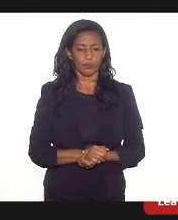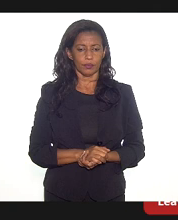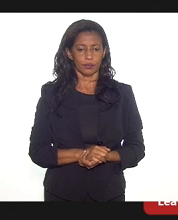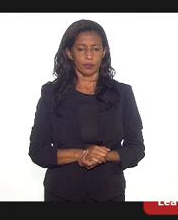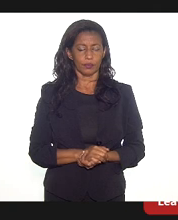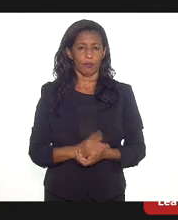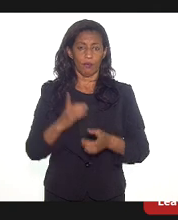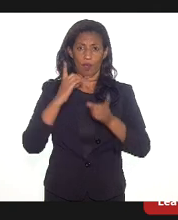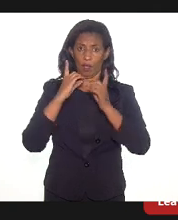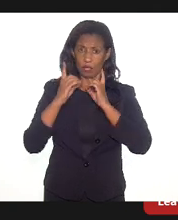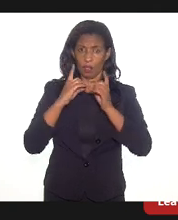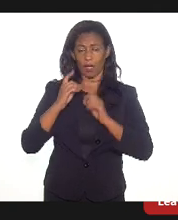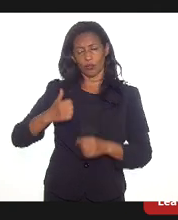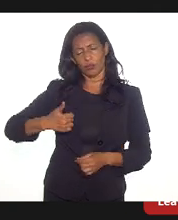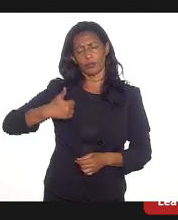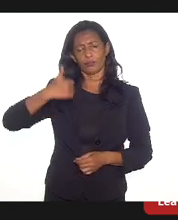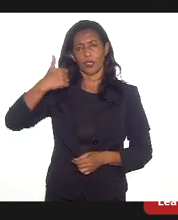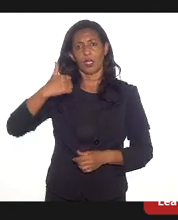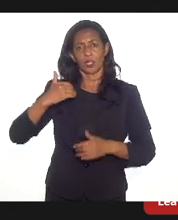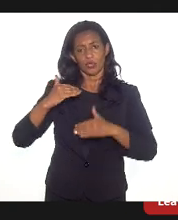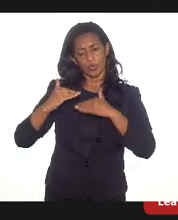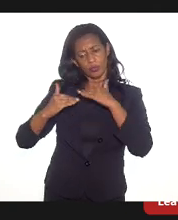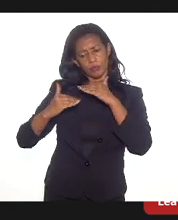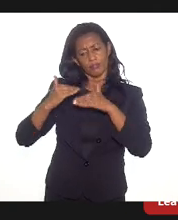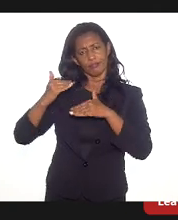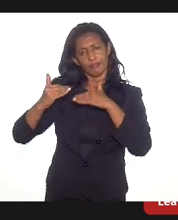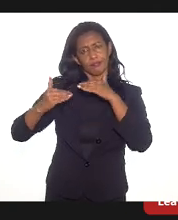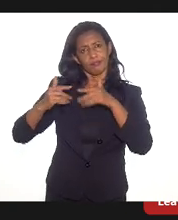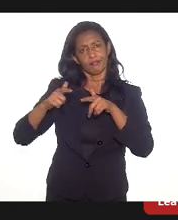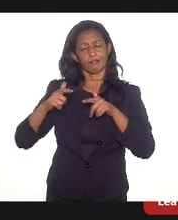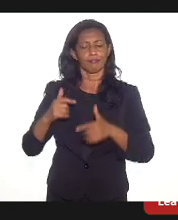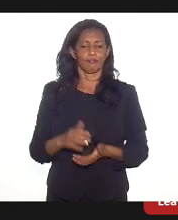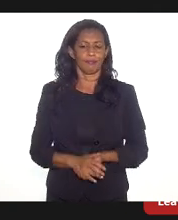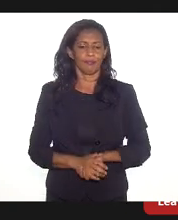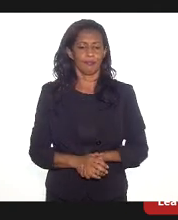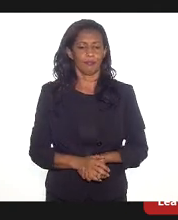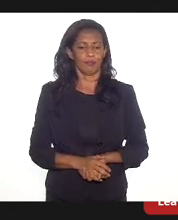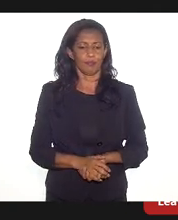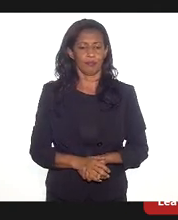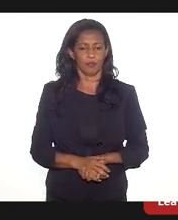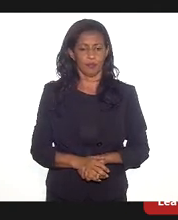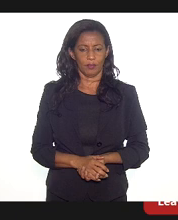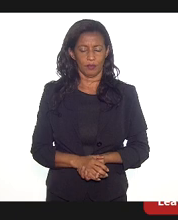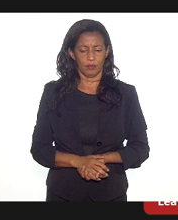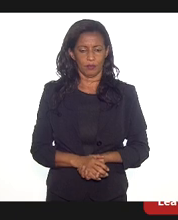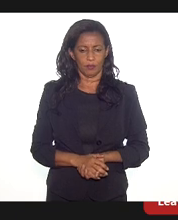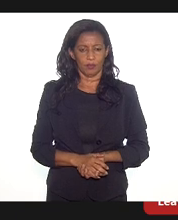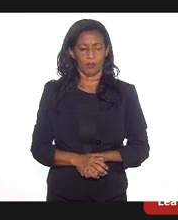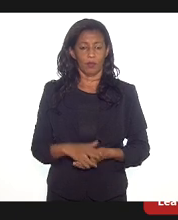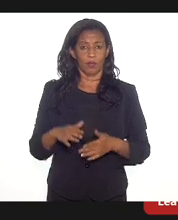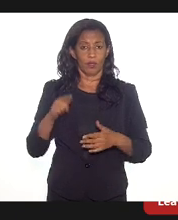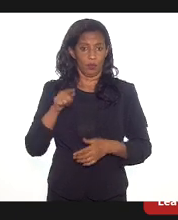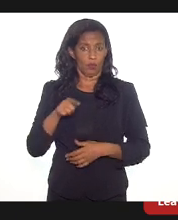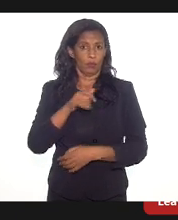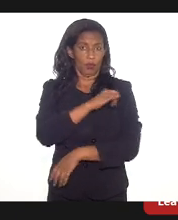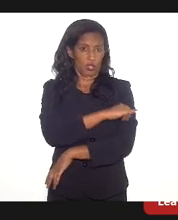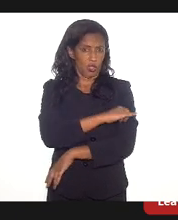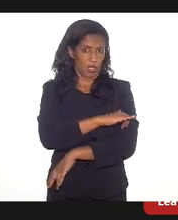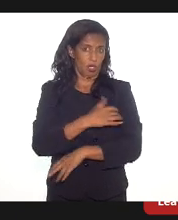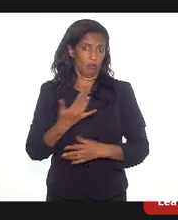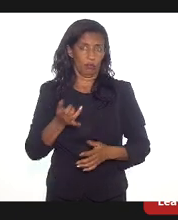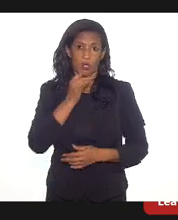dados positivos de crescimento. No caso do Rio de Janeiro, por exemplo,